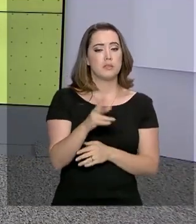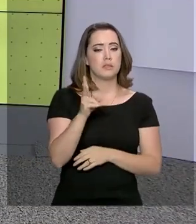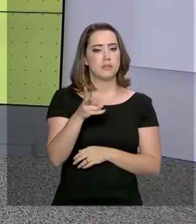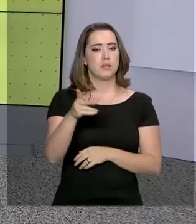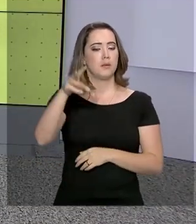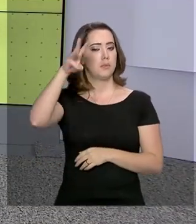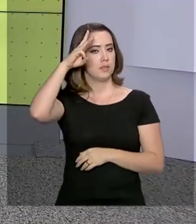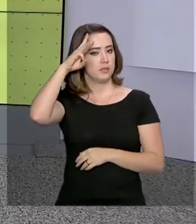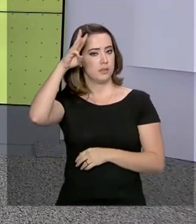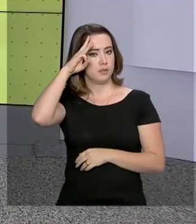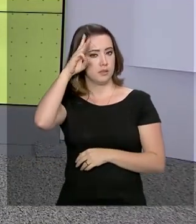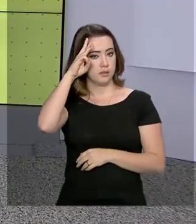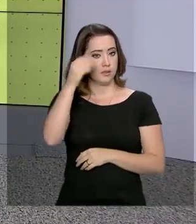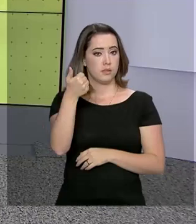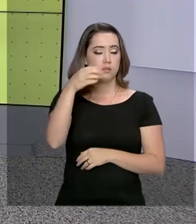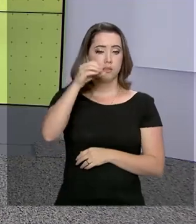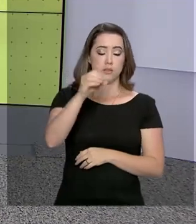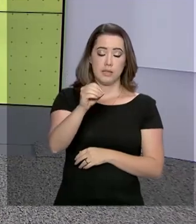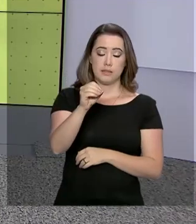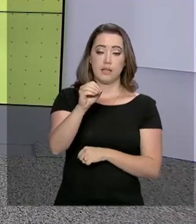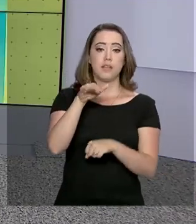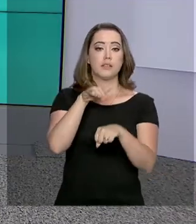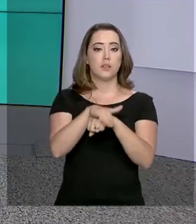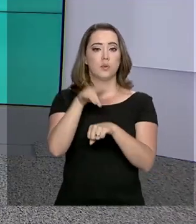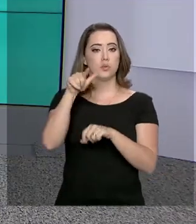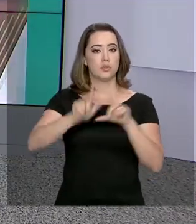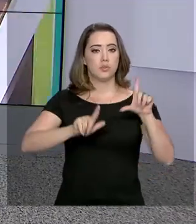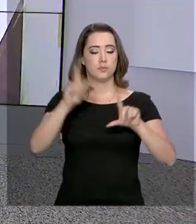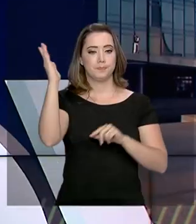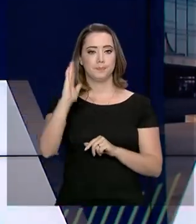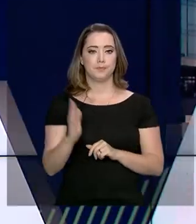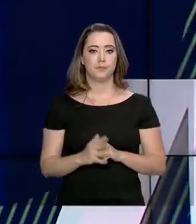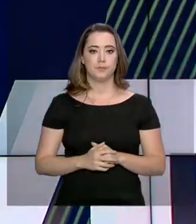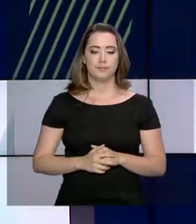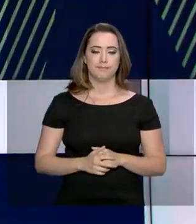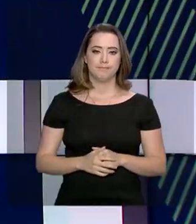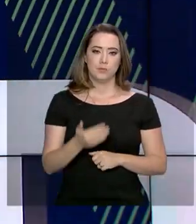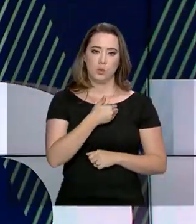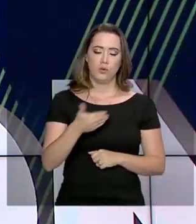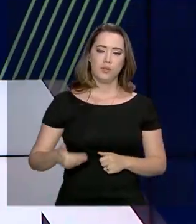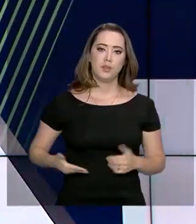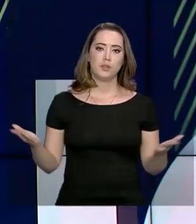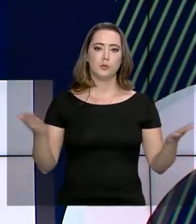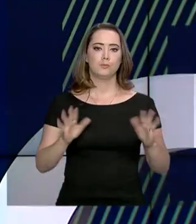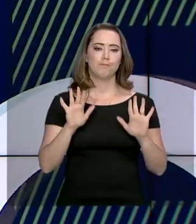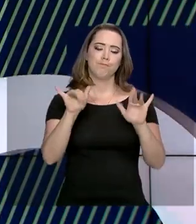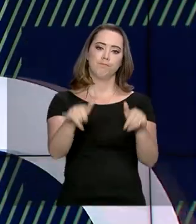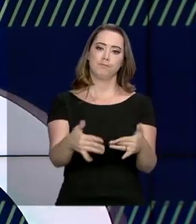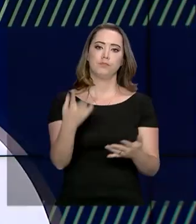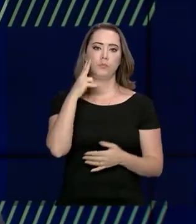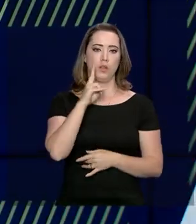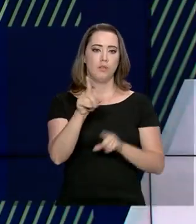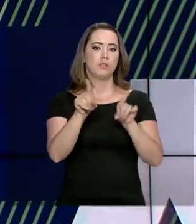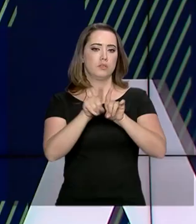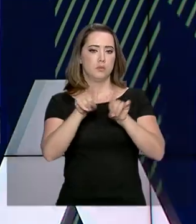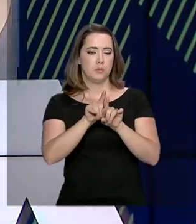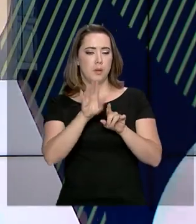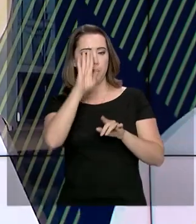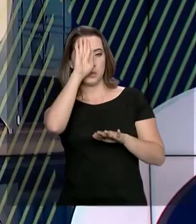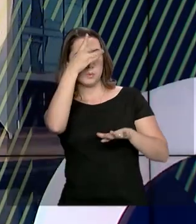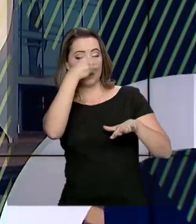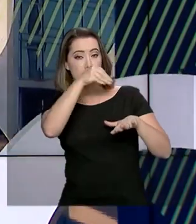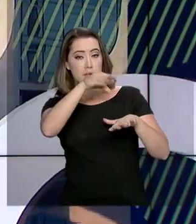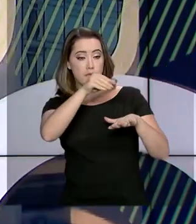sempre às terças-feiras, às 10 da noite, aqui na TV Brasil. O governo agora fica por aqui. Continue acompanhando as